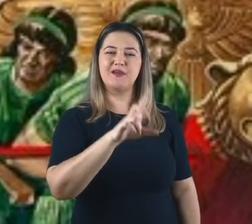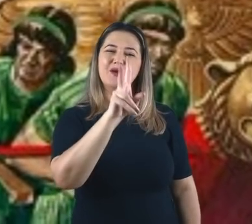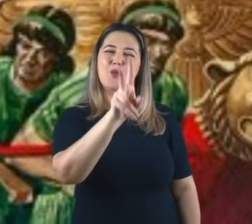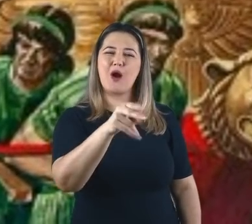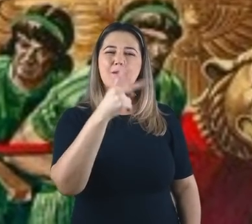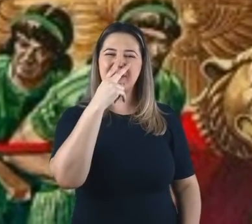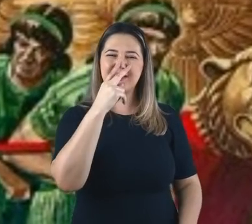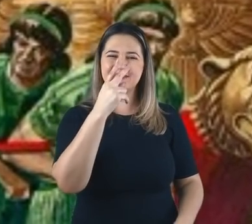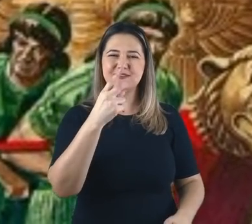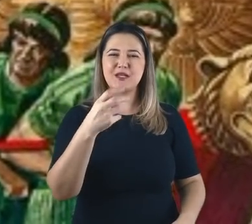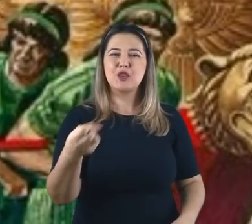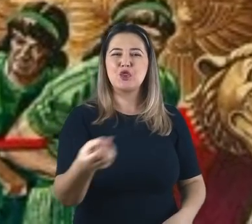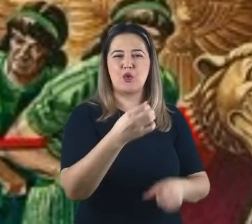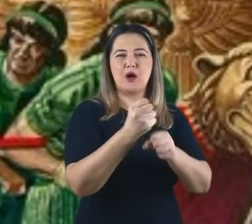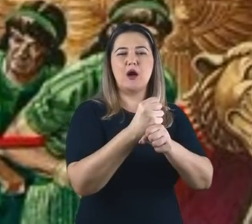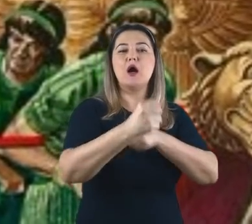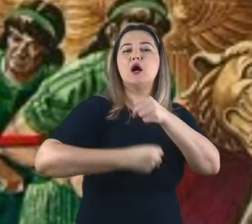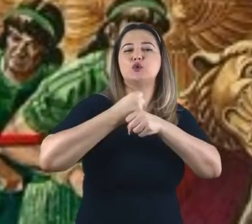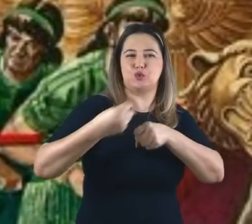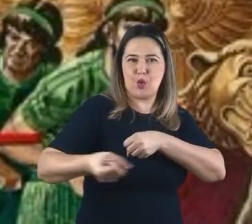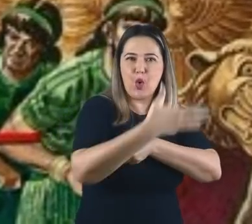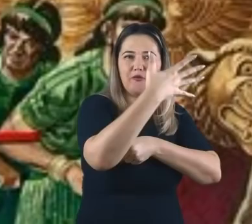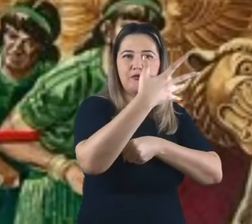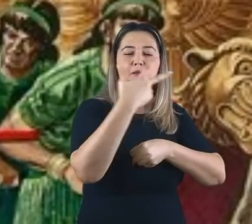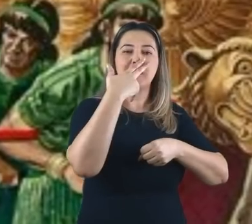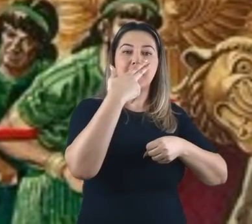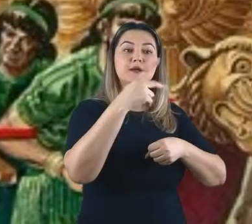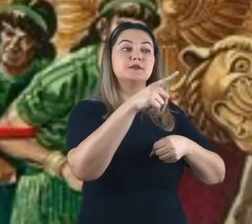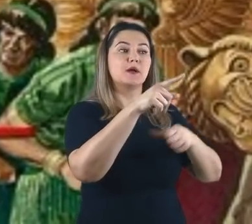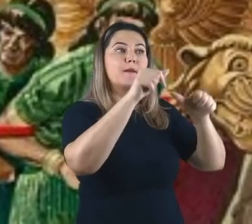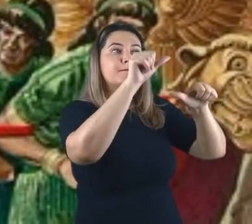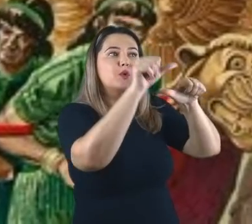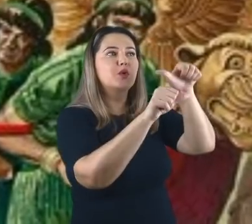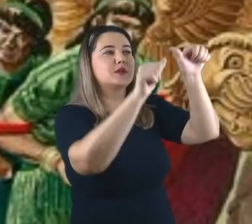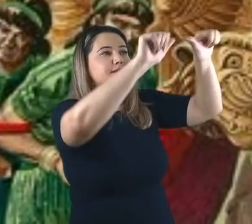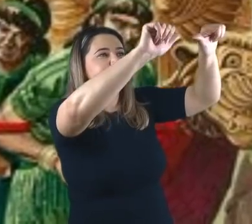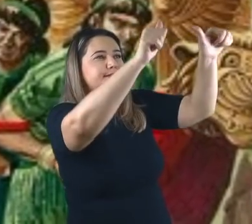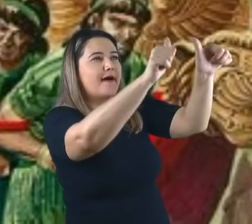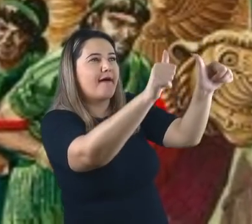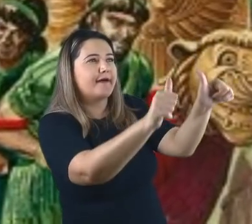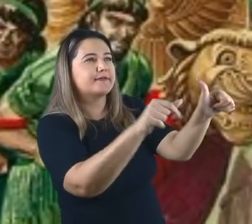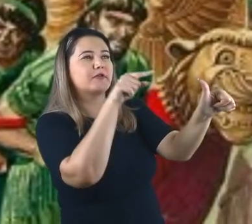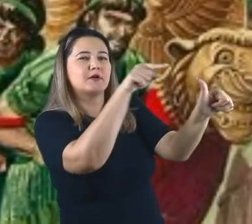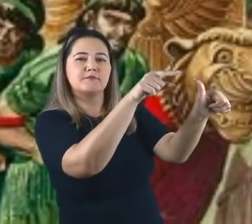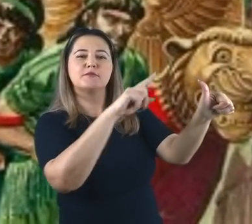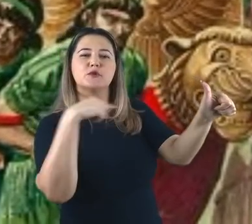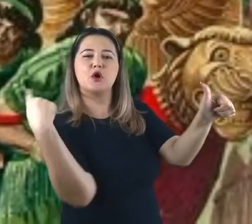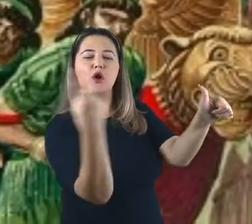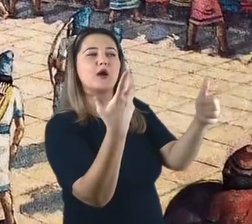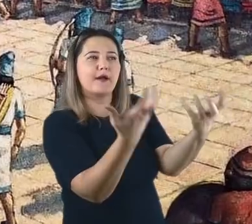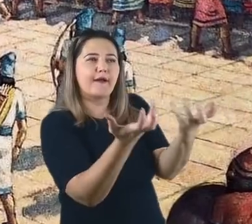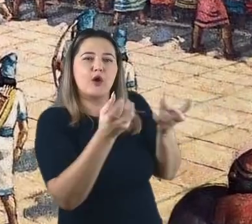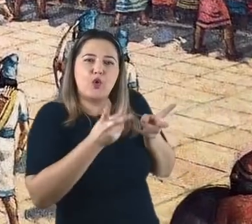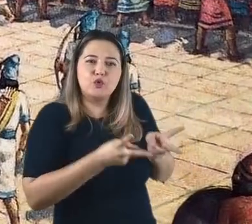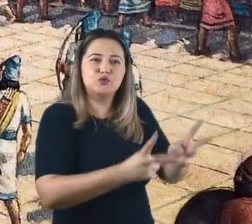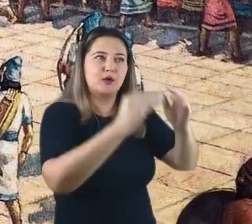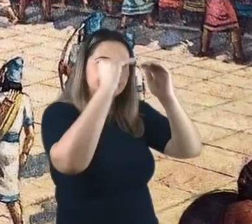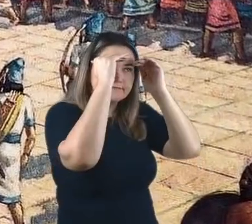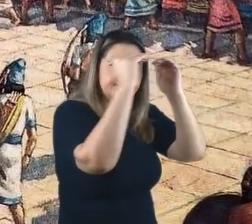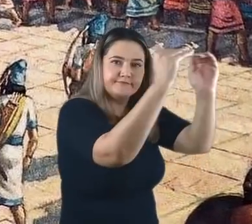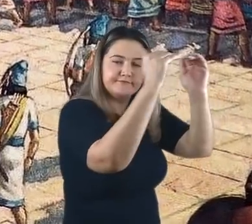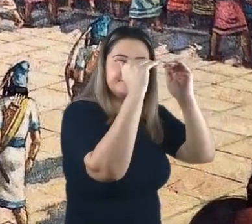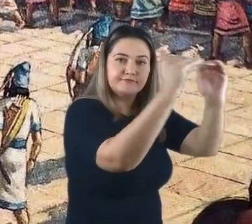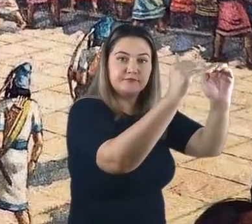dedicada para uma renovação cíclica da estátua do rei como governante divinamente ordenado. Foi provavelmente